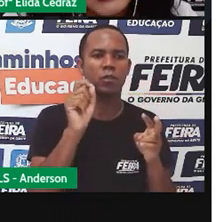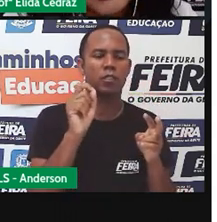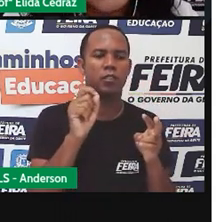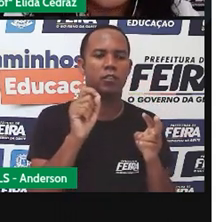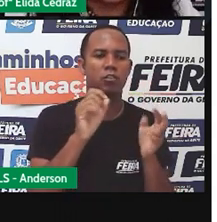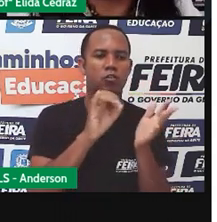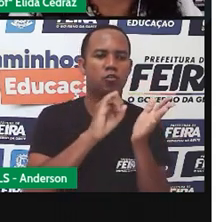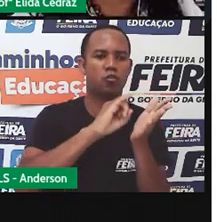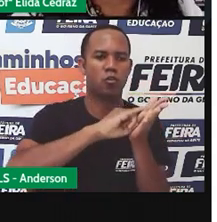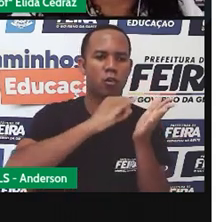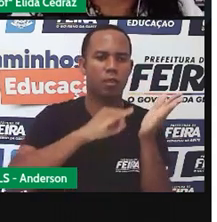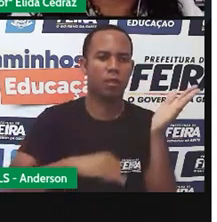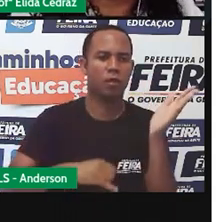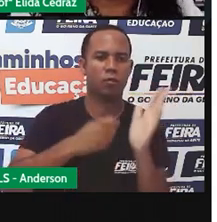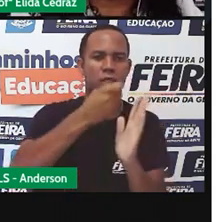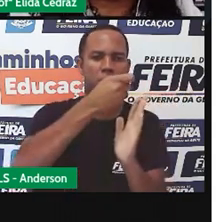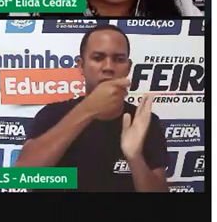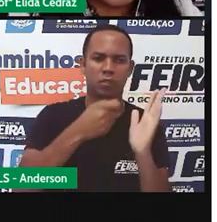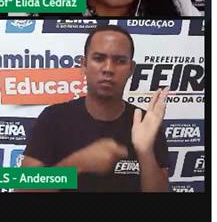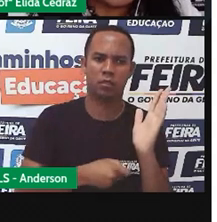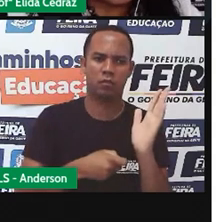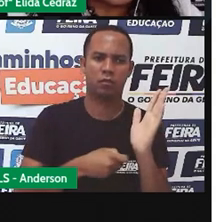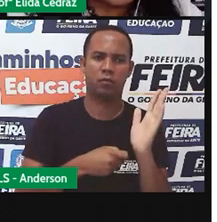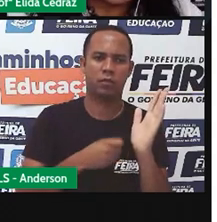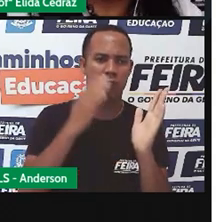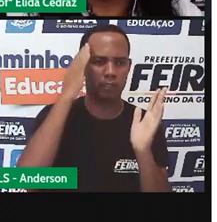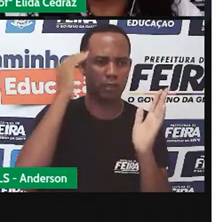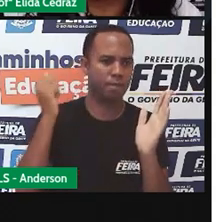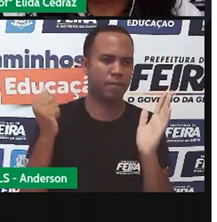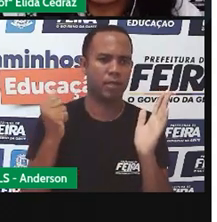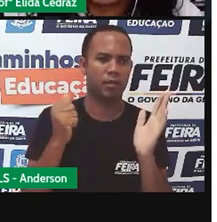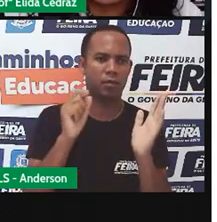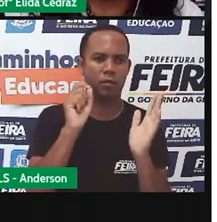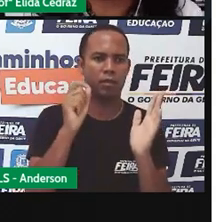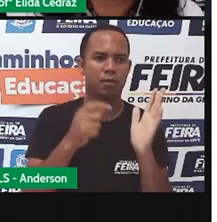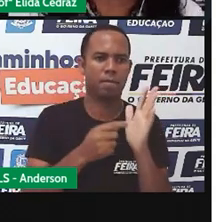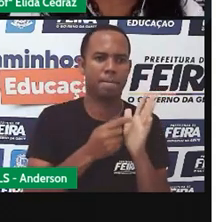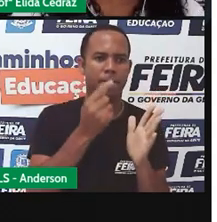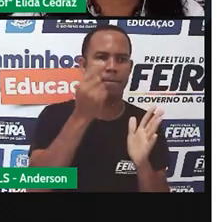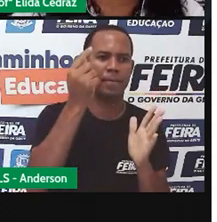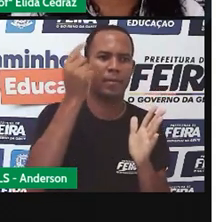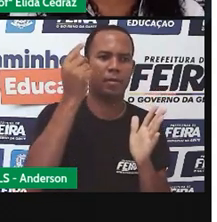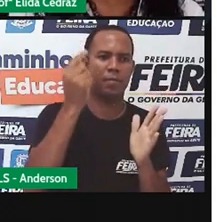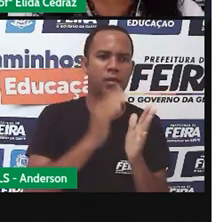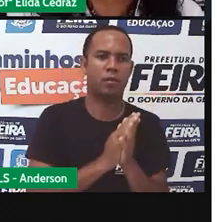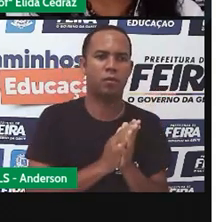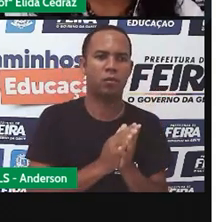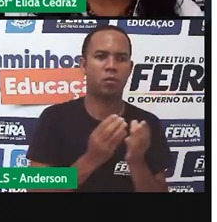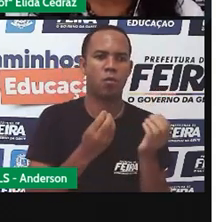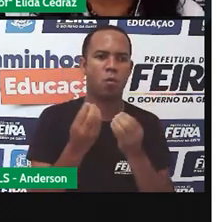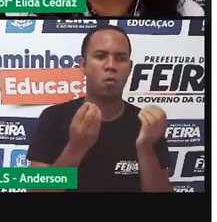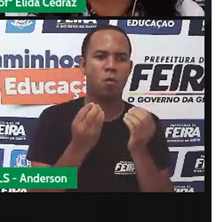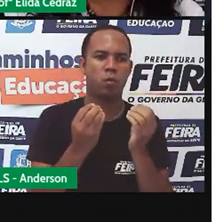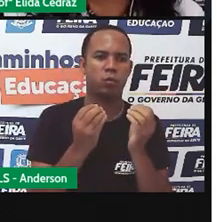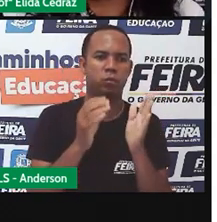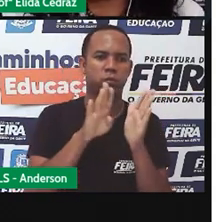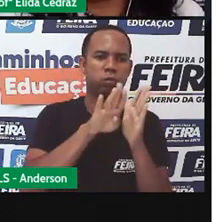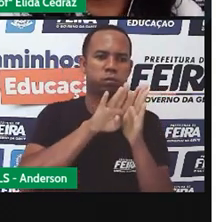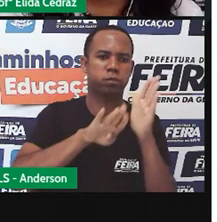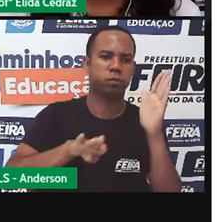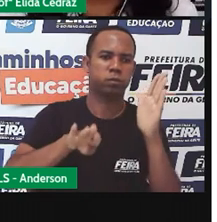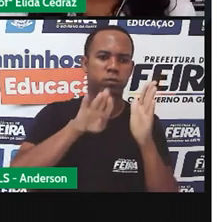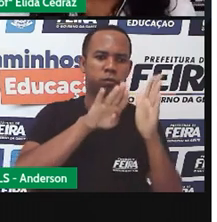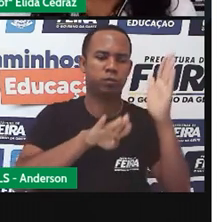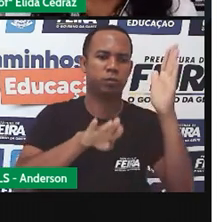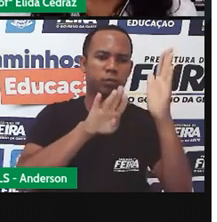escrito. Tudo o que tem pra gente saber do jornal está na primeira capa. Como ele é dividido e os